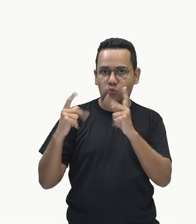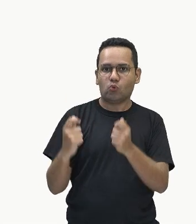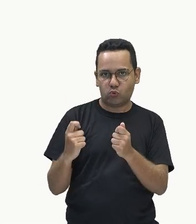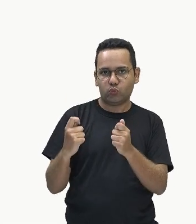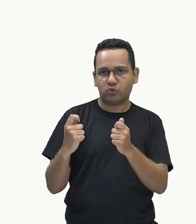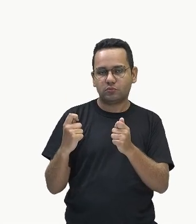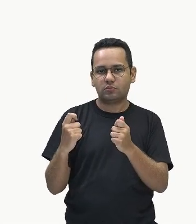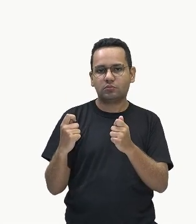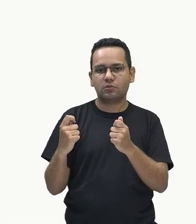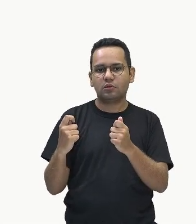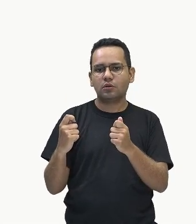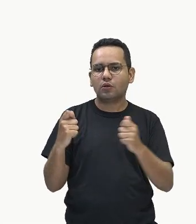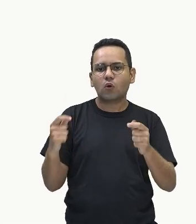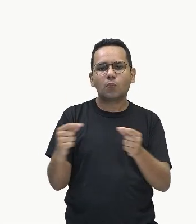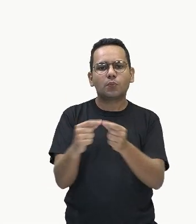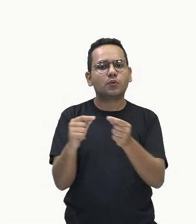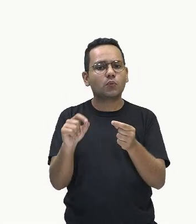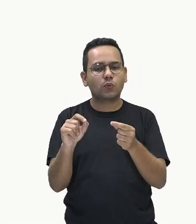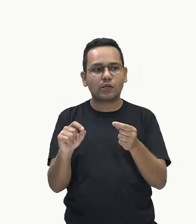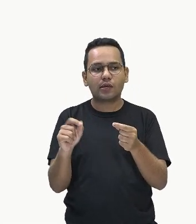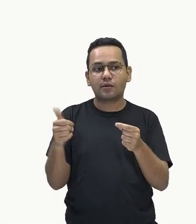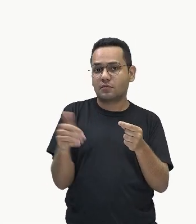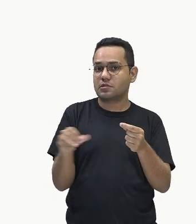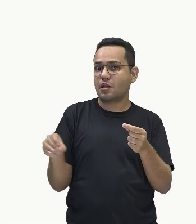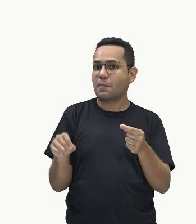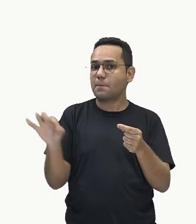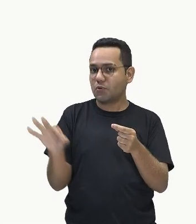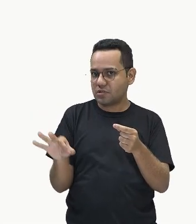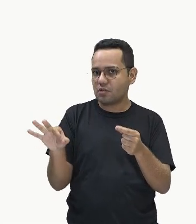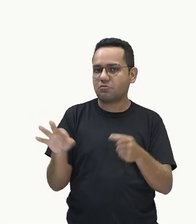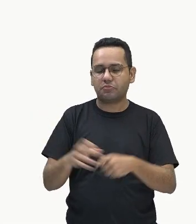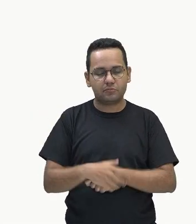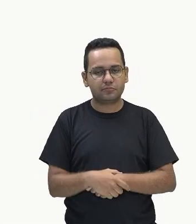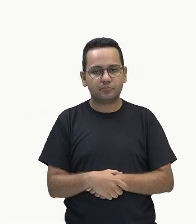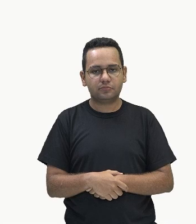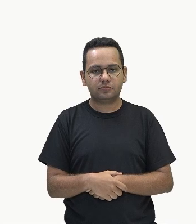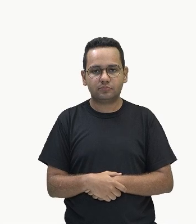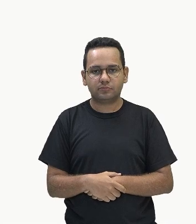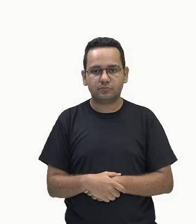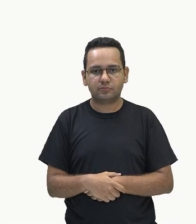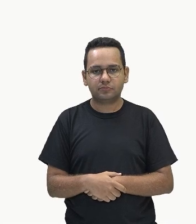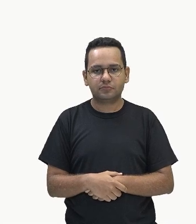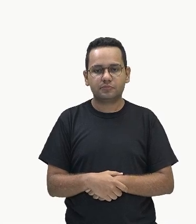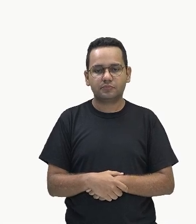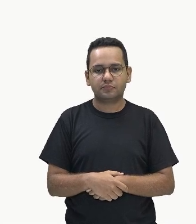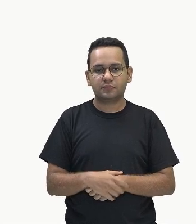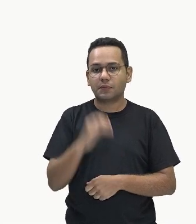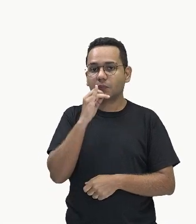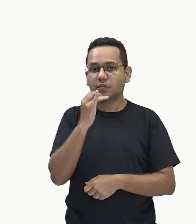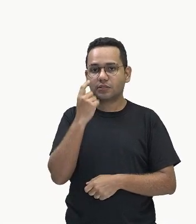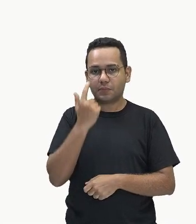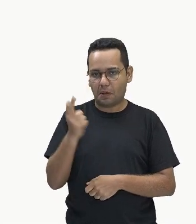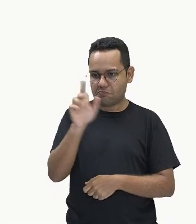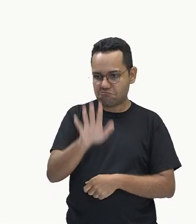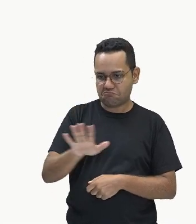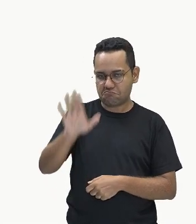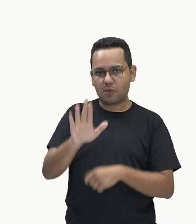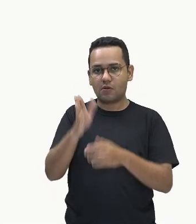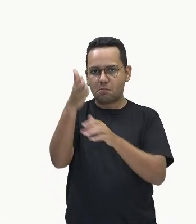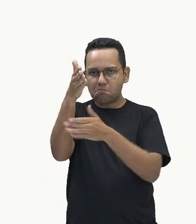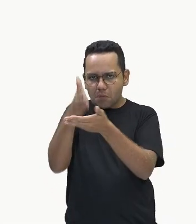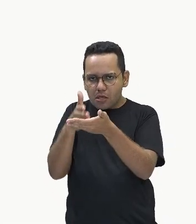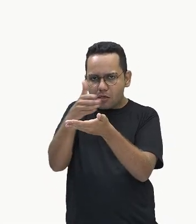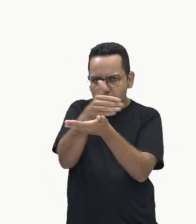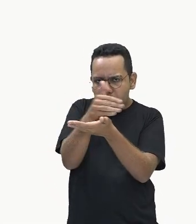todo é quem? 100%. Então, por exemplo, acabei de cortar ela aí, né, aqui a nossa pizza,